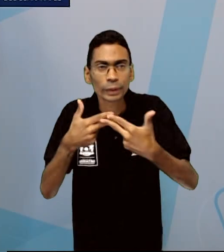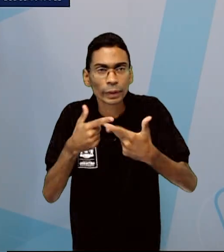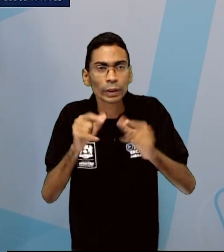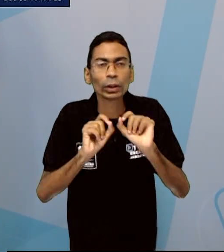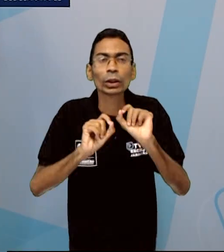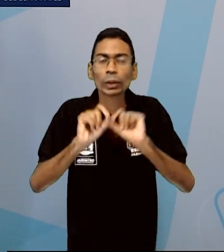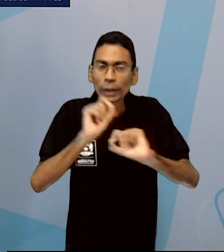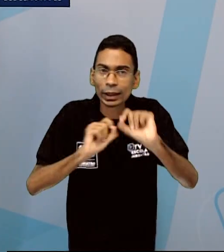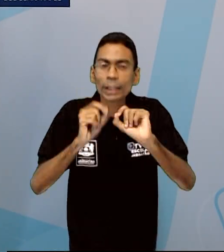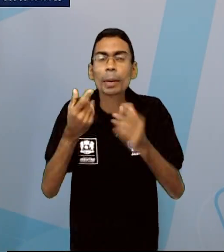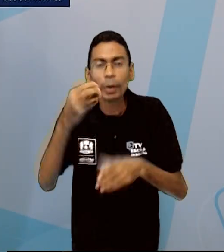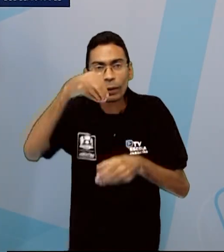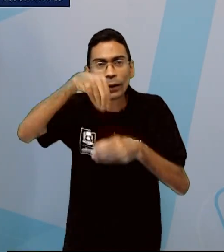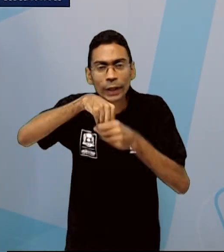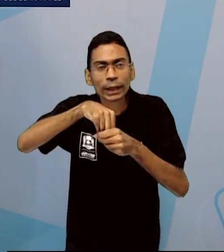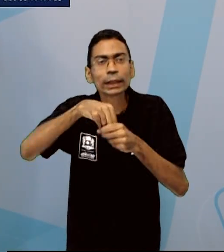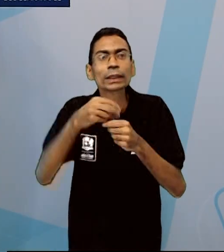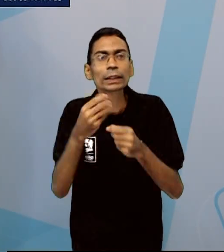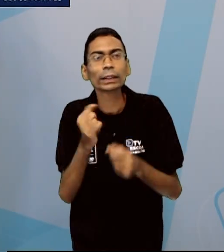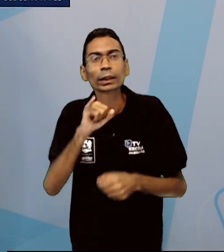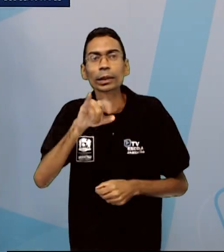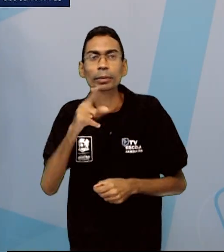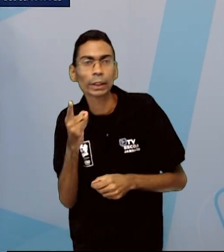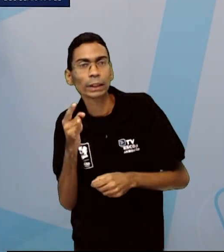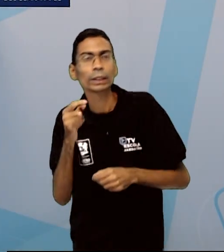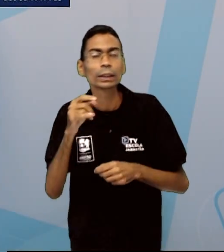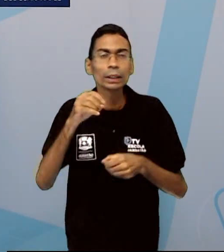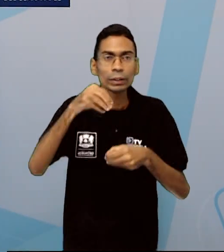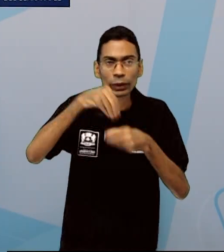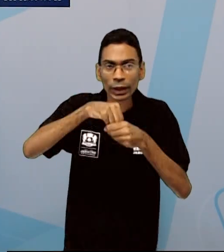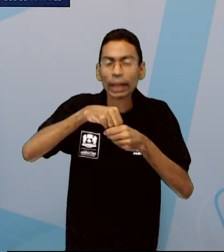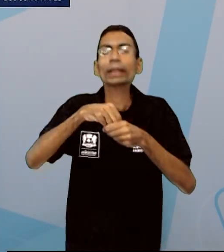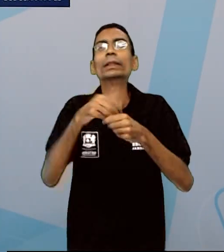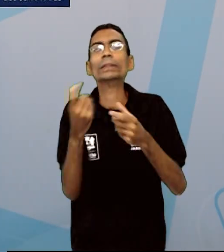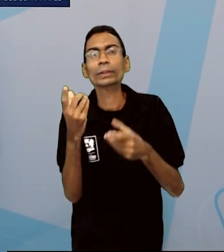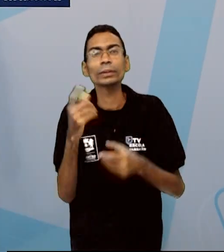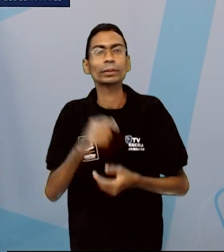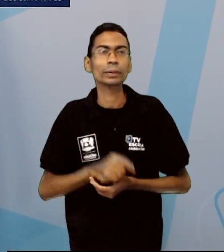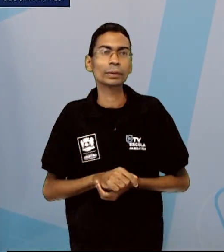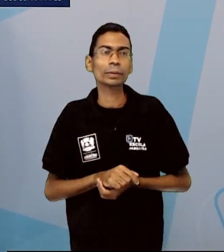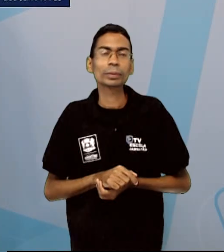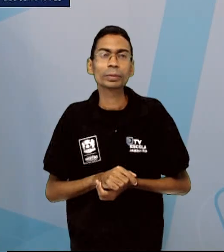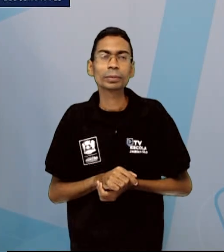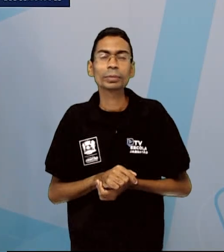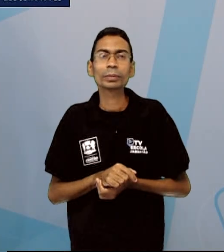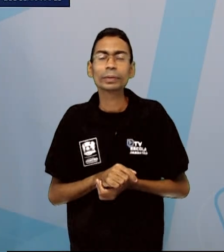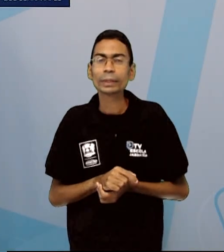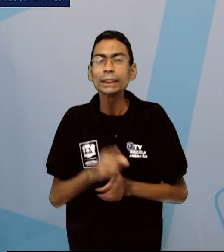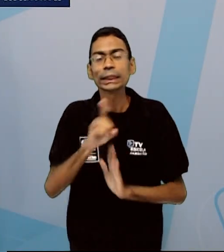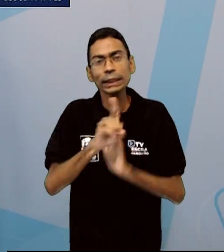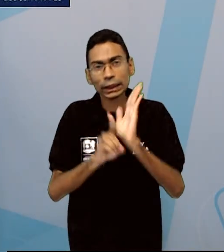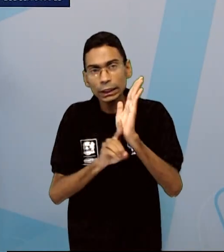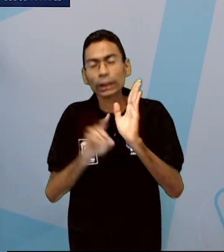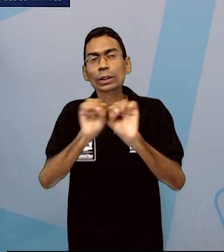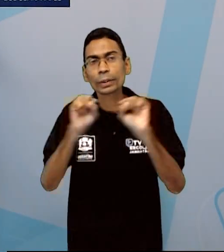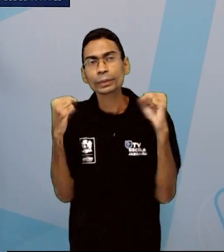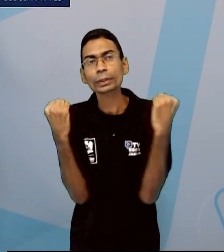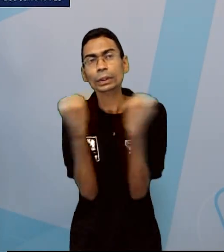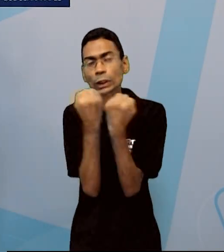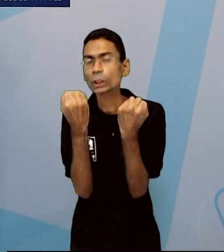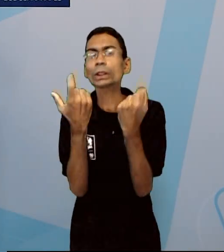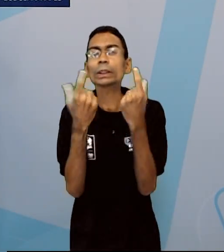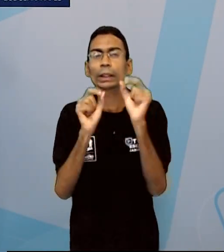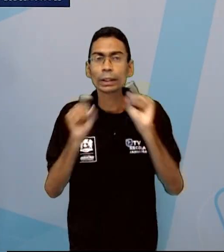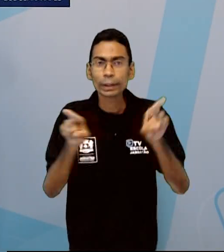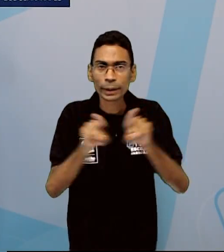poder votar e ser votado nas eleições. Direitos sociais, ter nossas